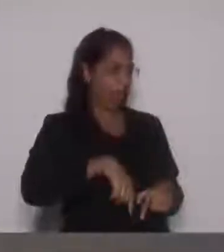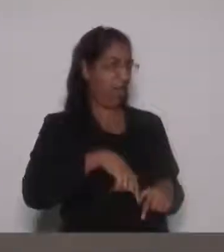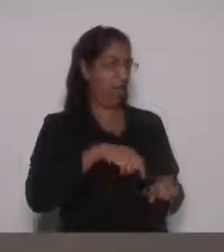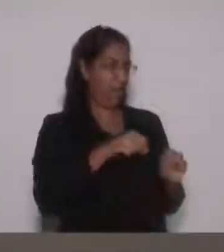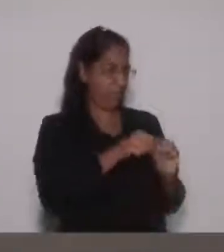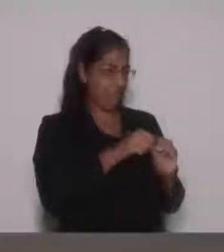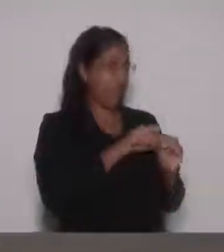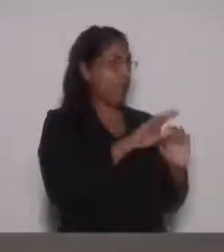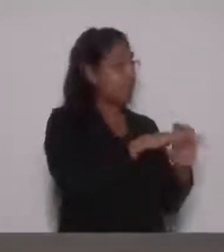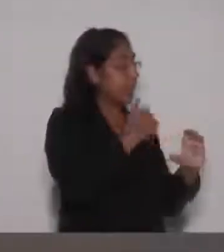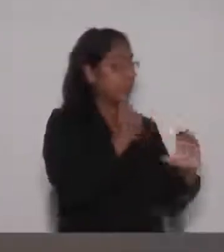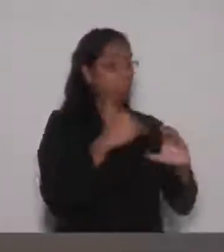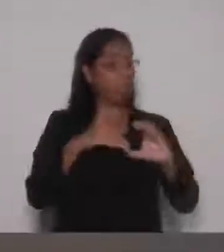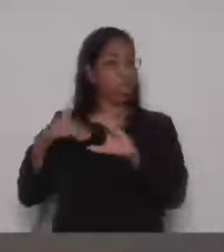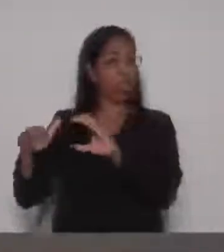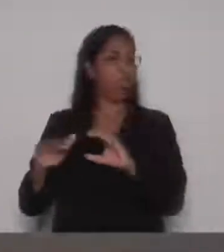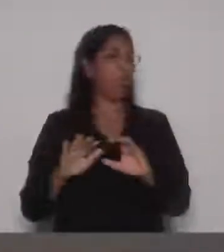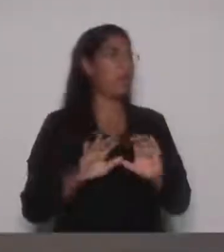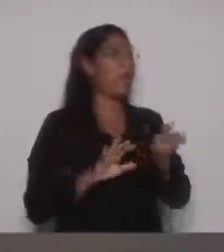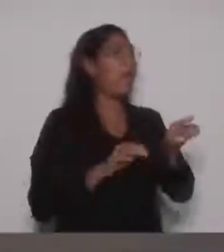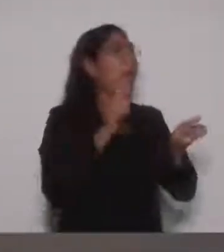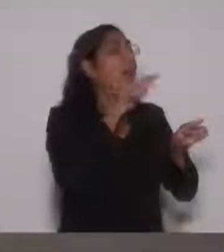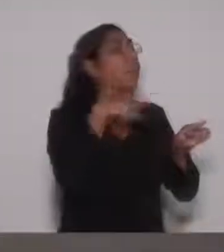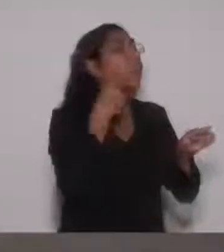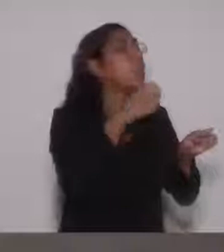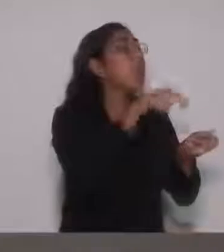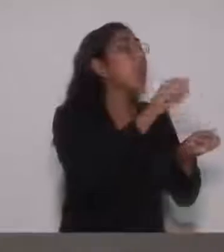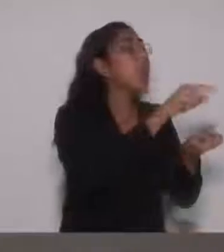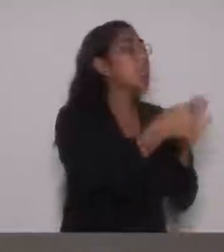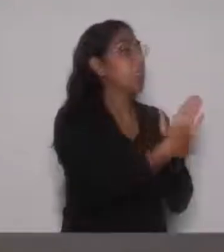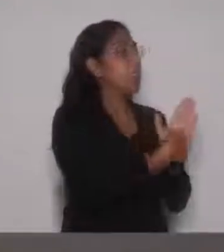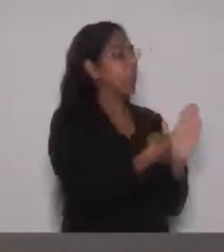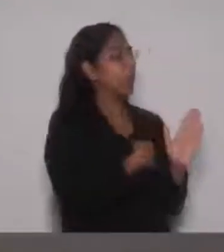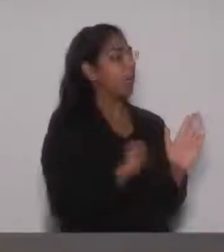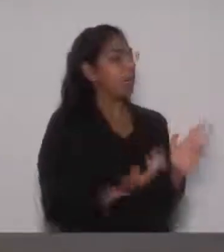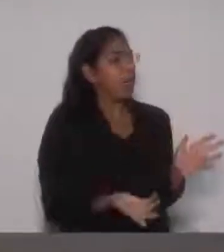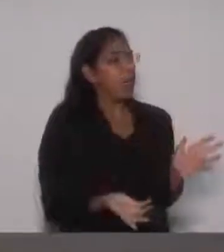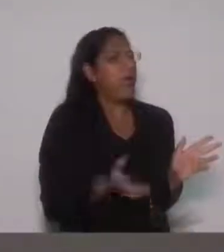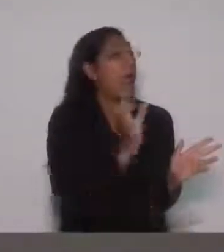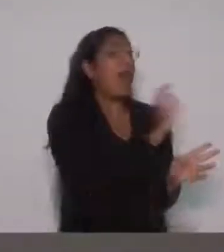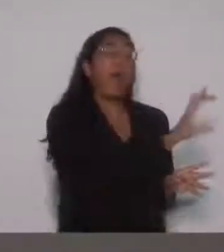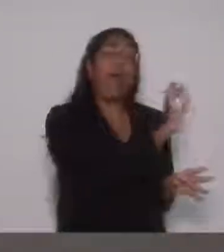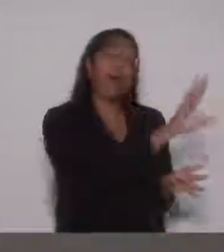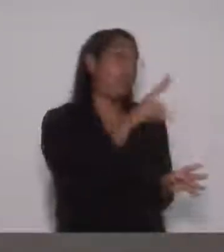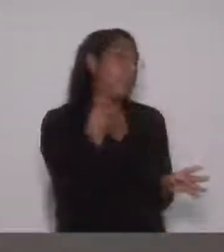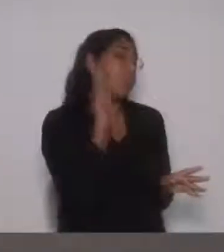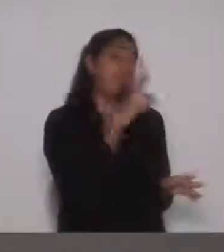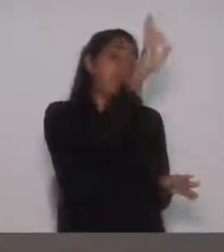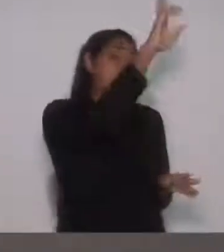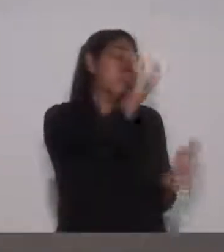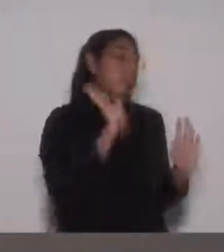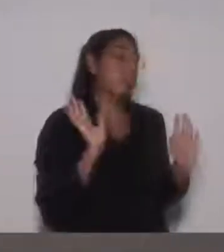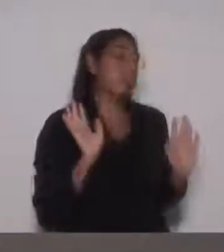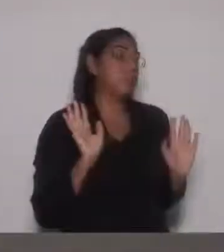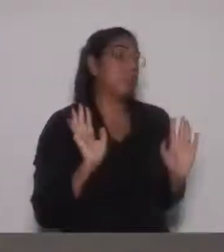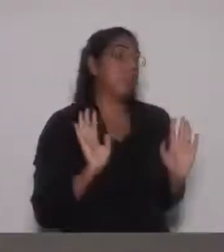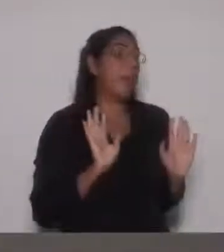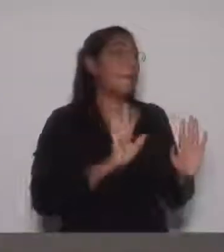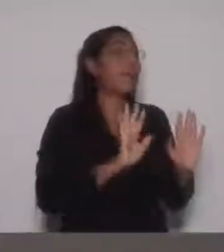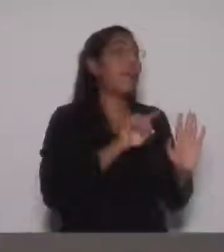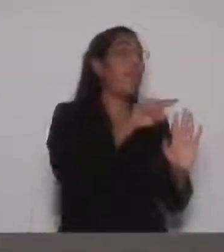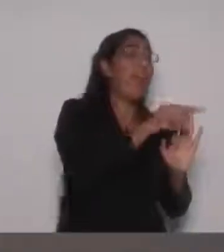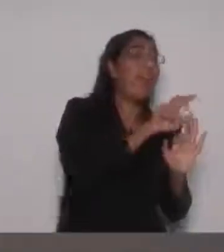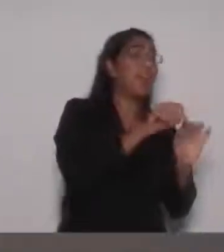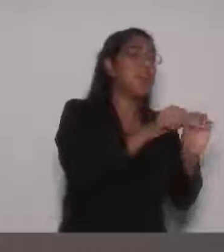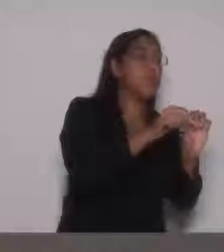Genezine. Sei que a senhora usou o meu nome. Agora, se outras pessoas fazem, cada um é responsável pelas suas atitudes. Se fazem ou